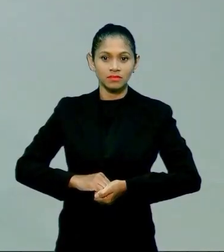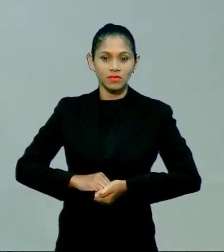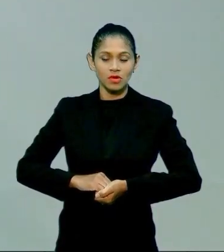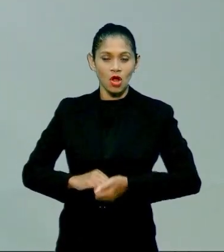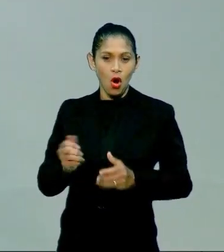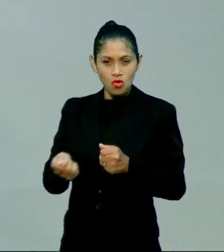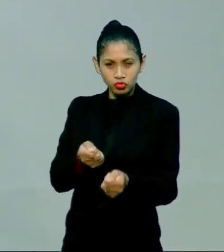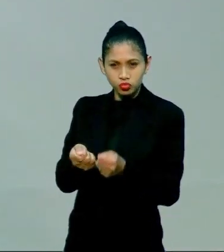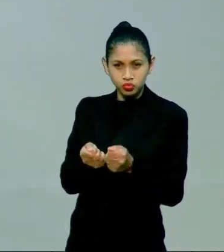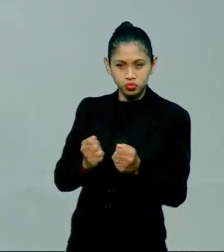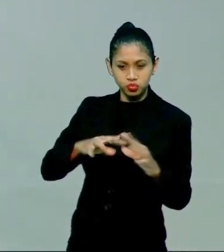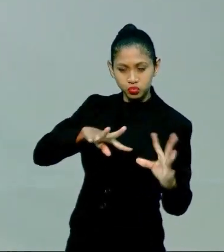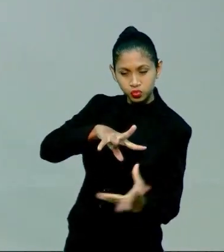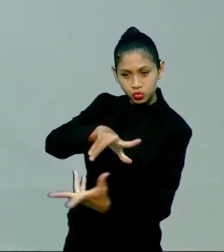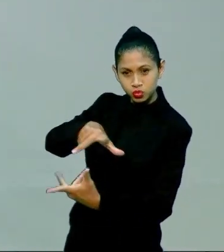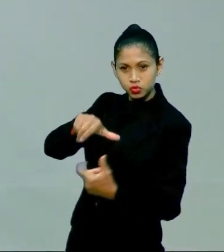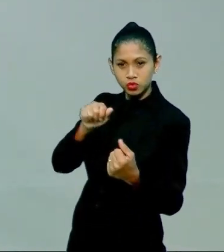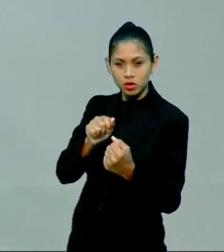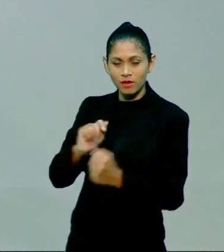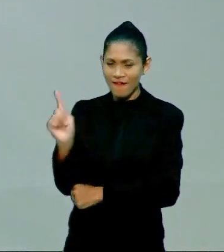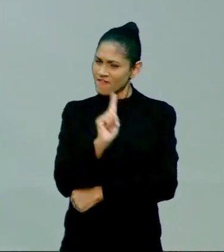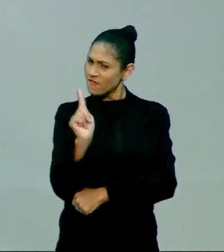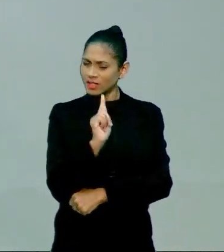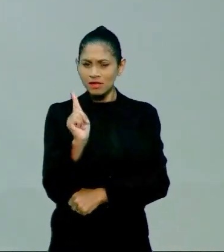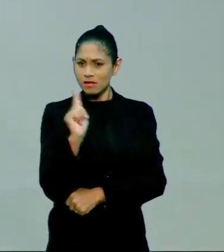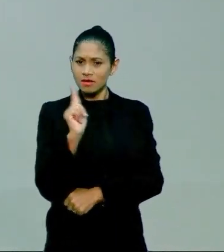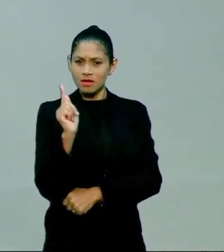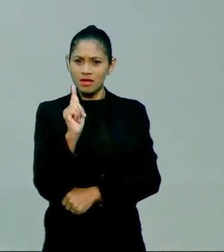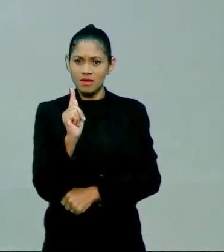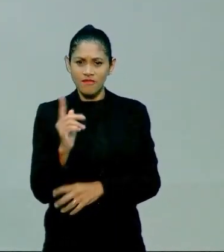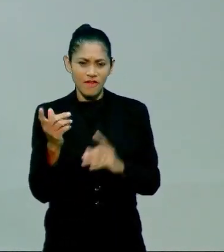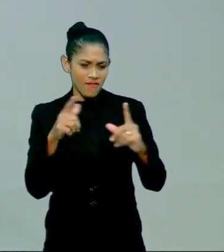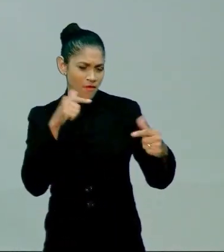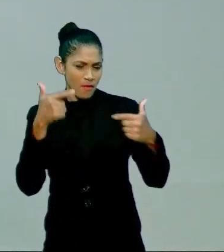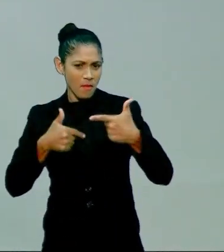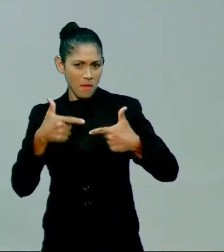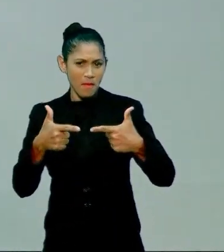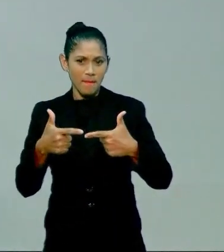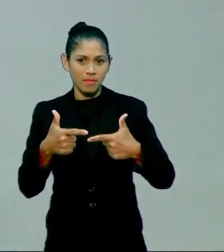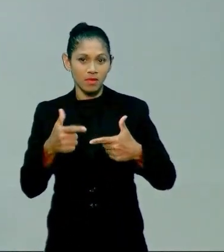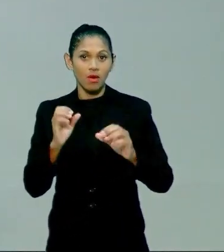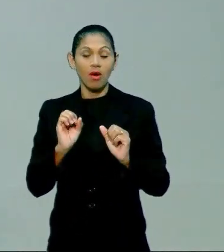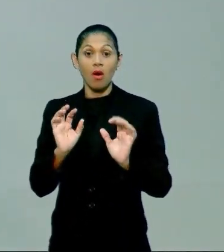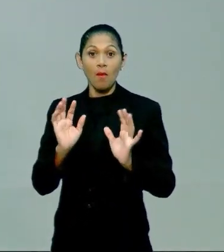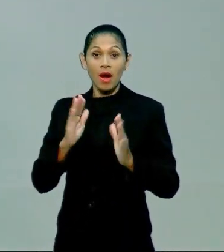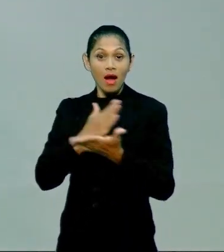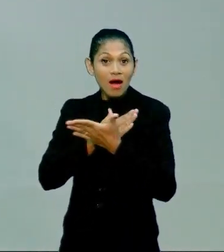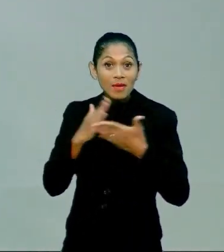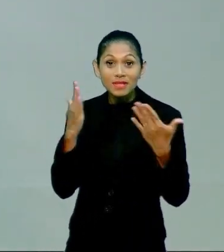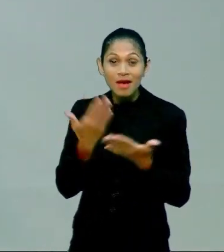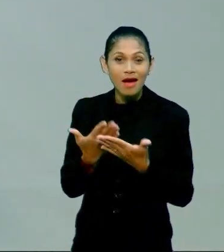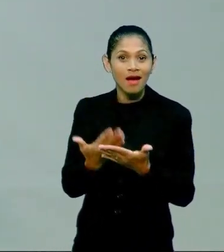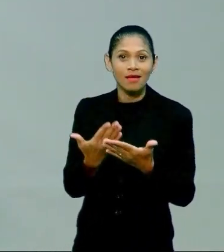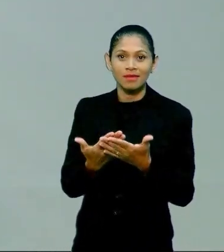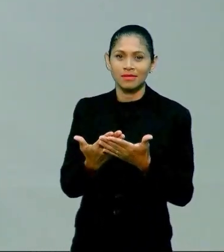Eu vou dominar todo o universo! Então vem papinha, vem, opa, opa, tá começando a aula? Tá pensando que isso é brincadeira?